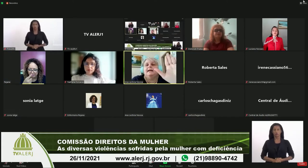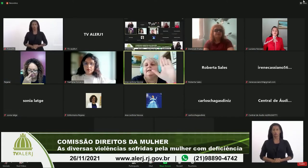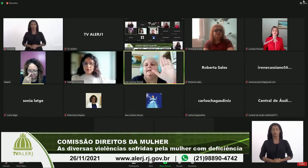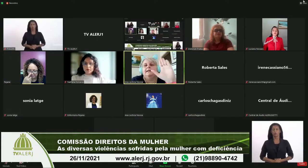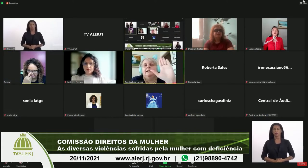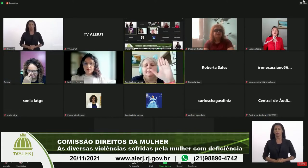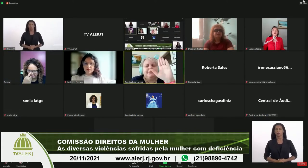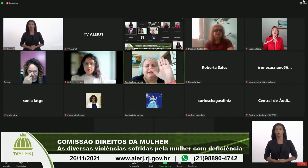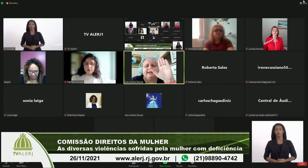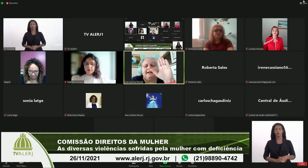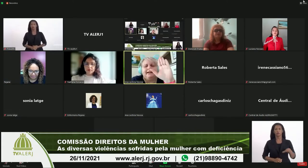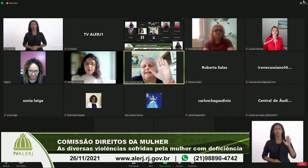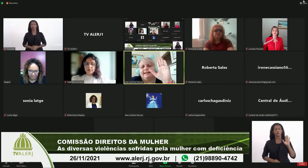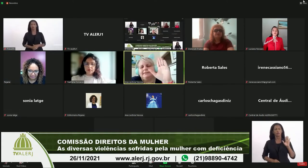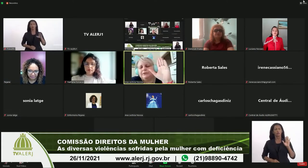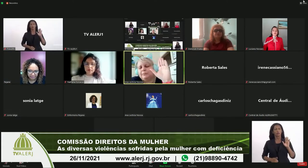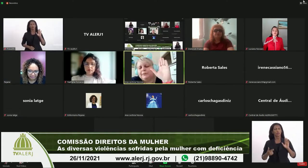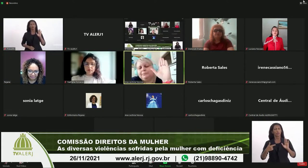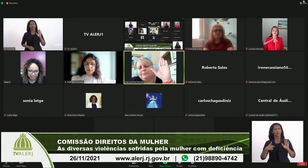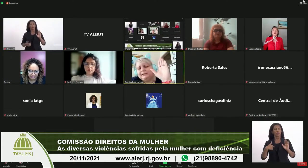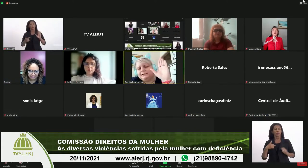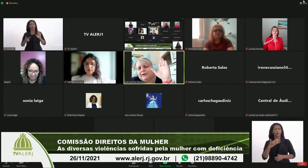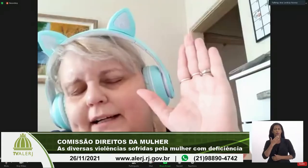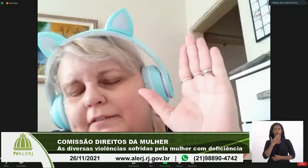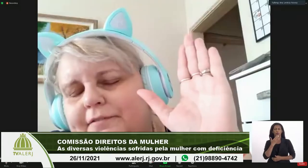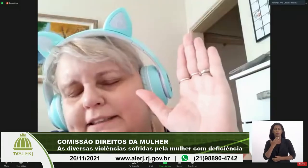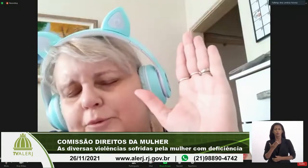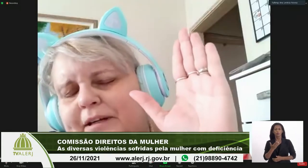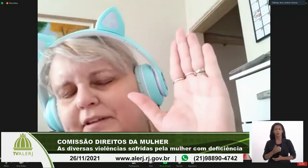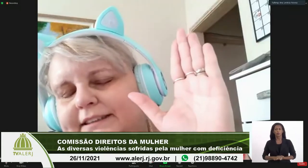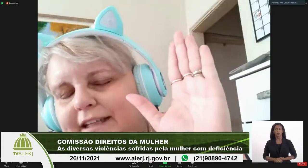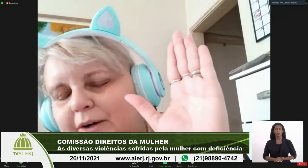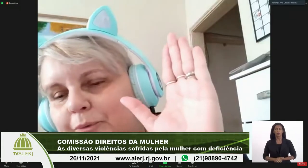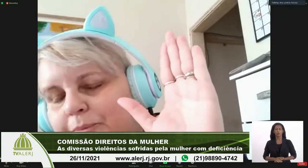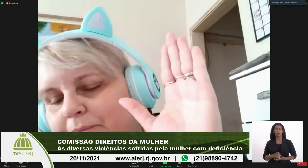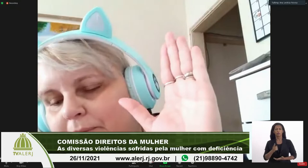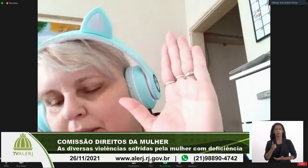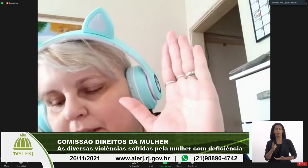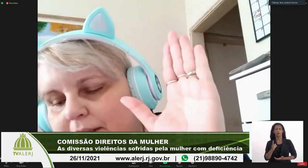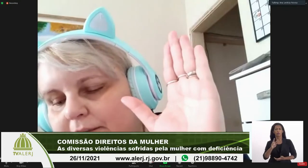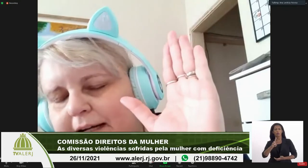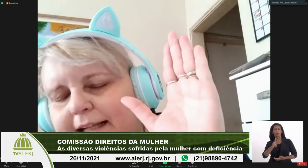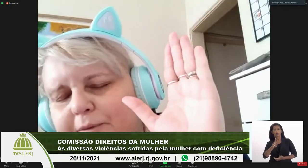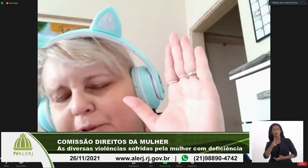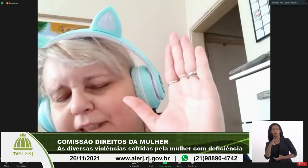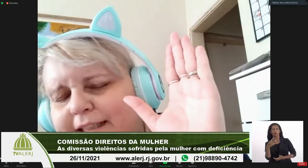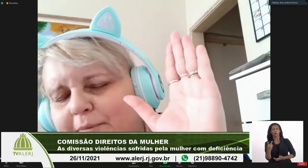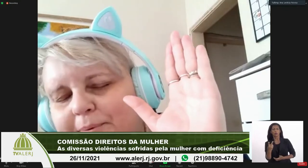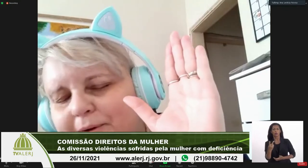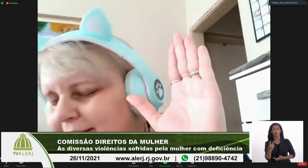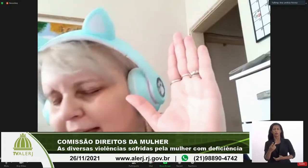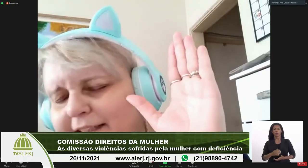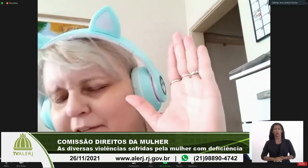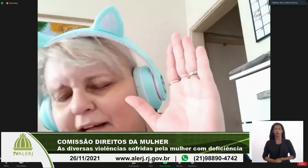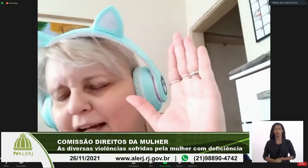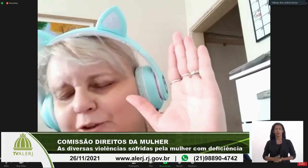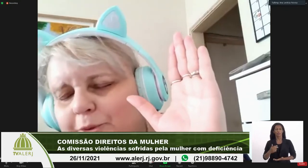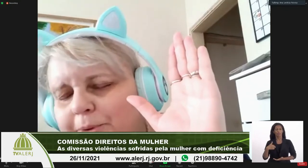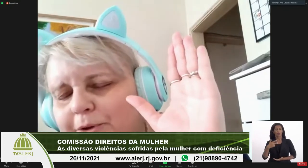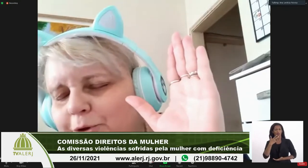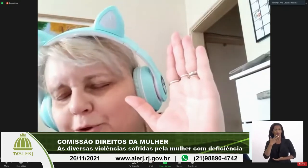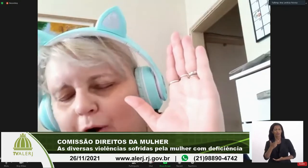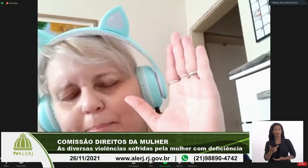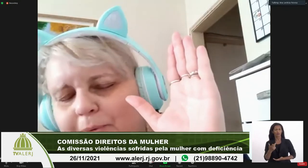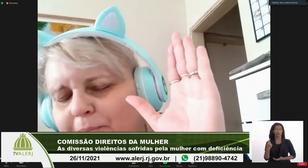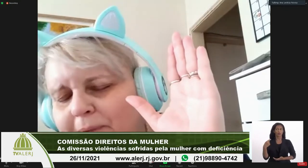eu poderia só pedir para a senhora fazer uma inversão e falar depois da Débora que eu até iria falar